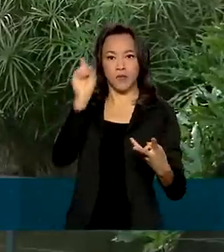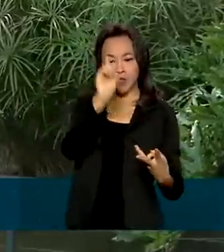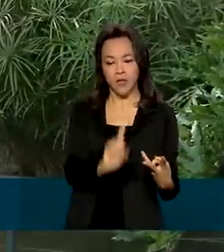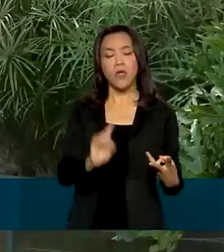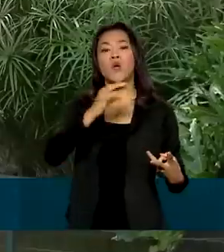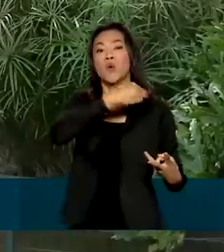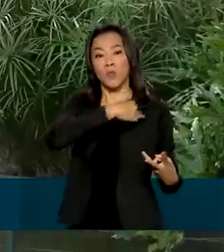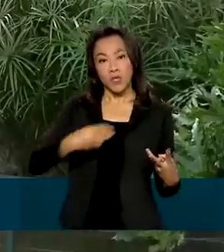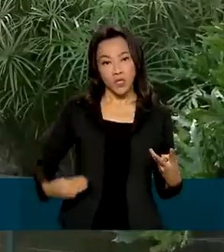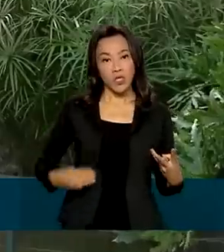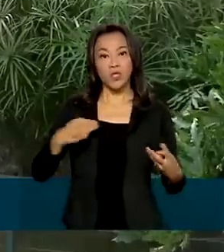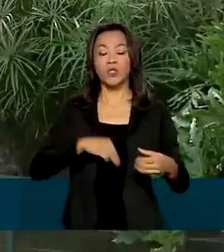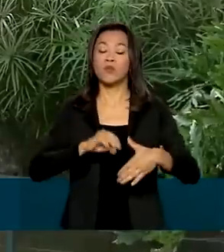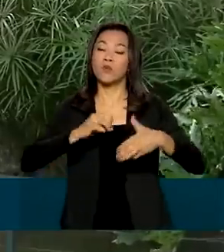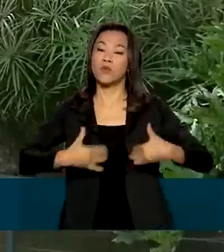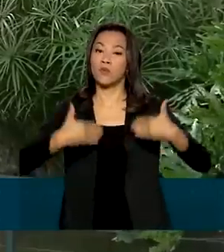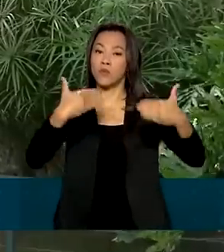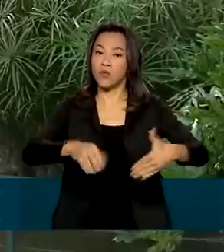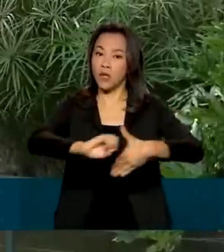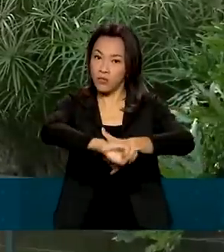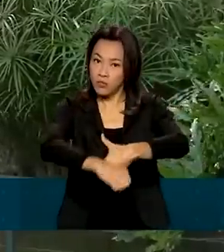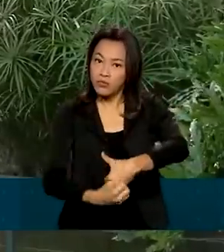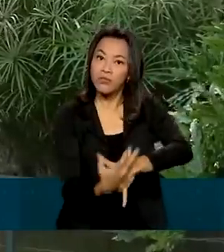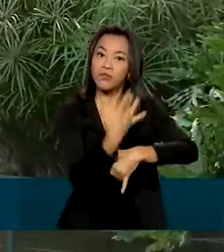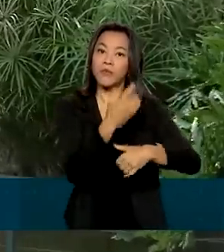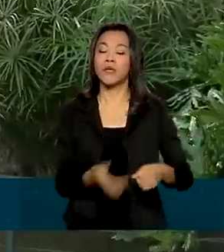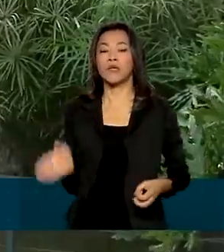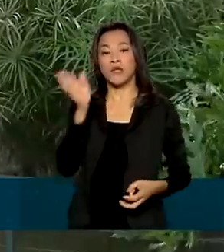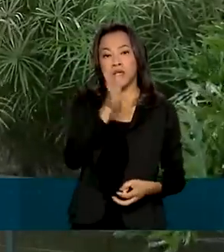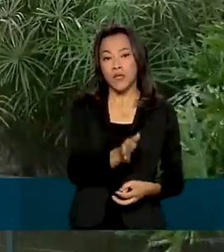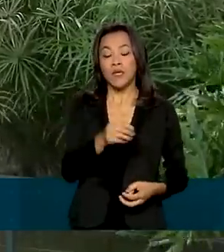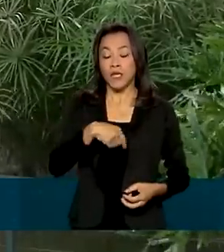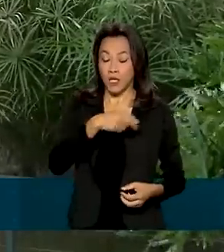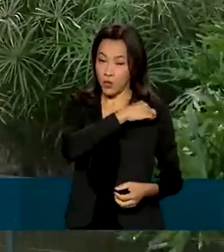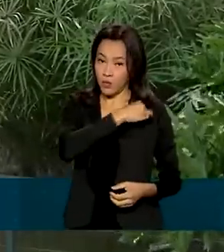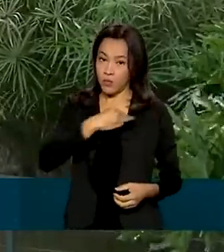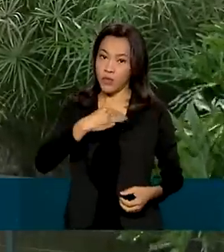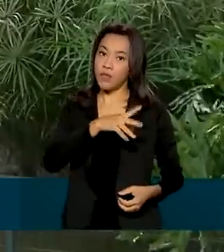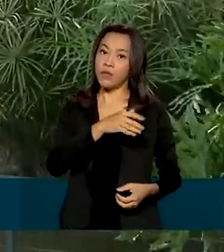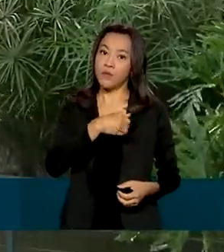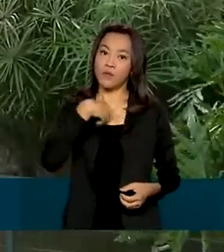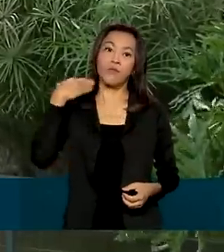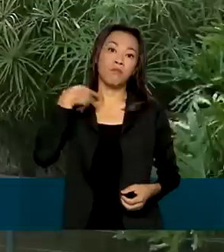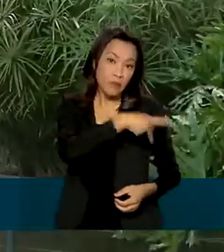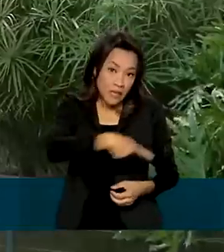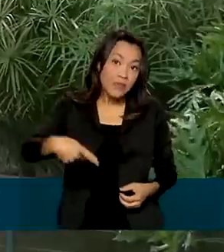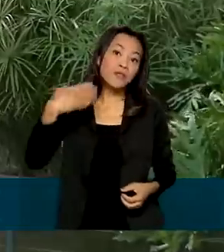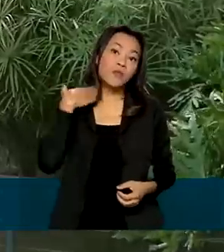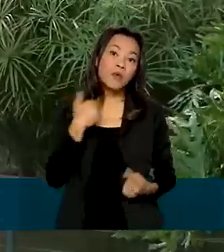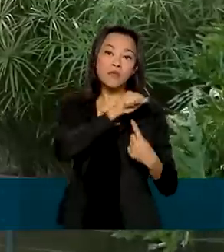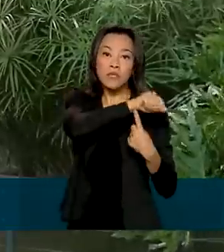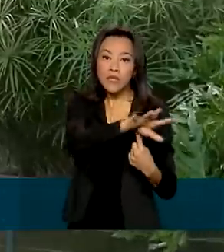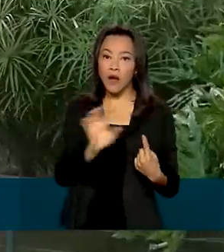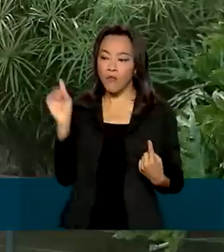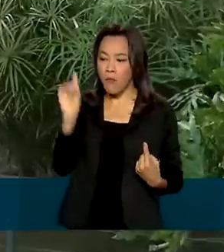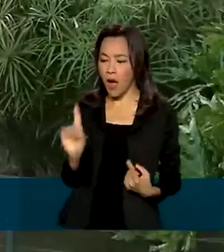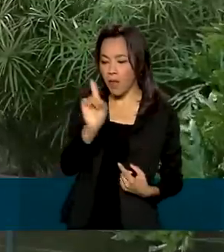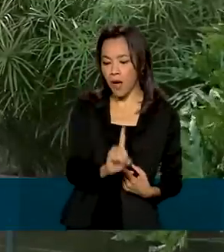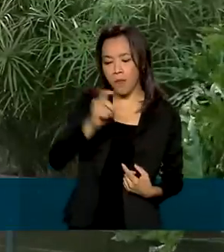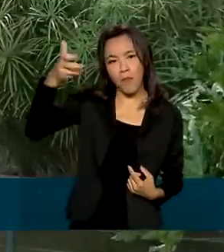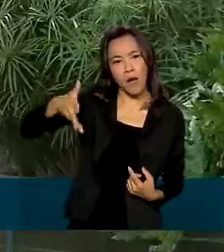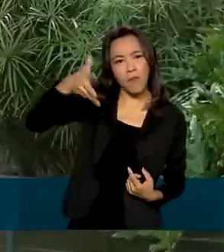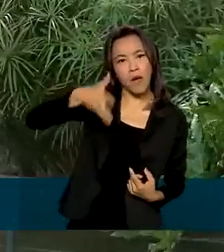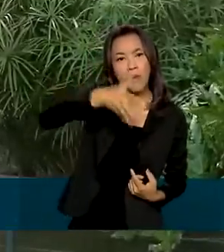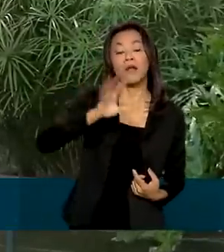do Meio Ambiente, Joaquim Leite, e o presidente do Banco Central, Roberto Campos Neto. Mais tarde, tem uma plenária que tem participação do